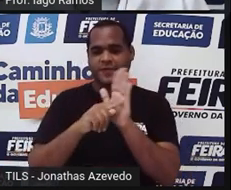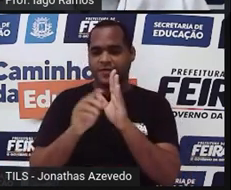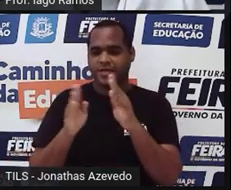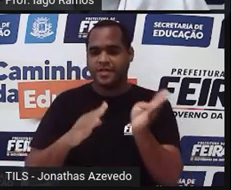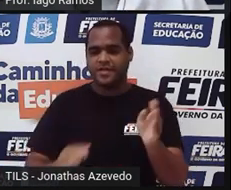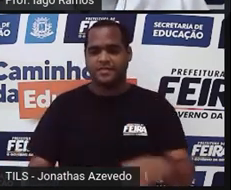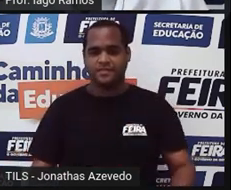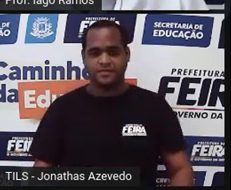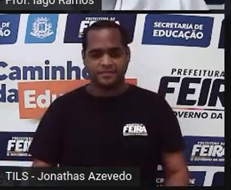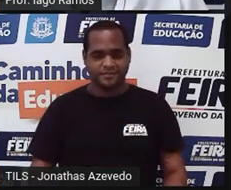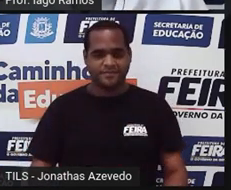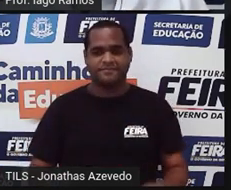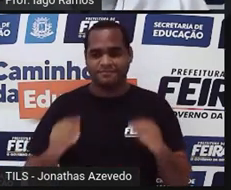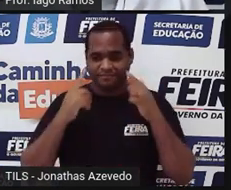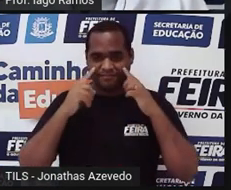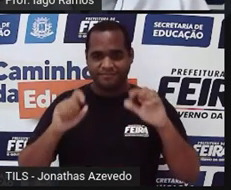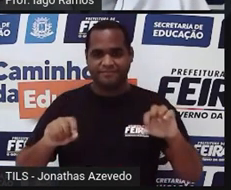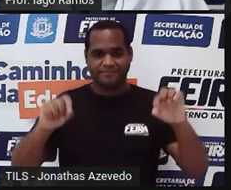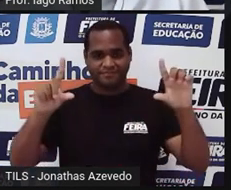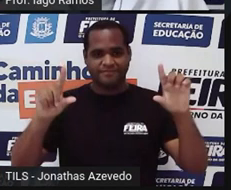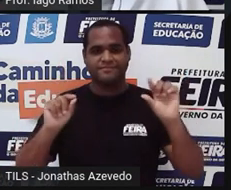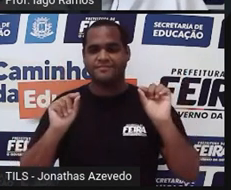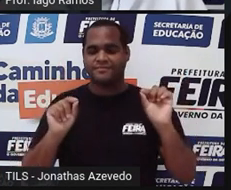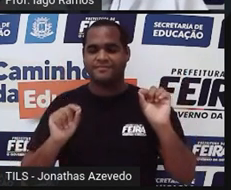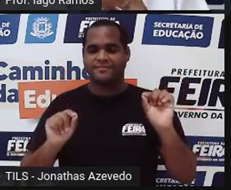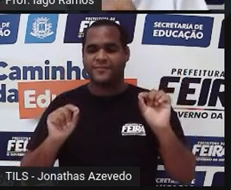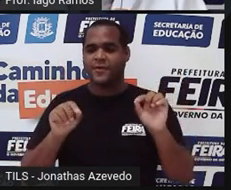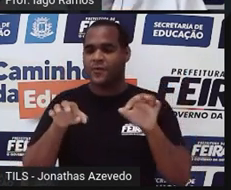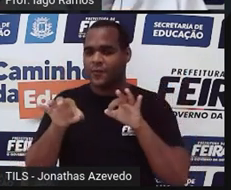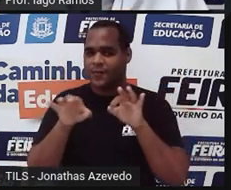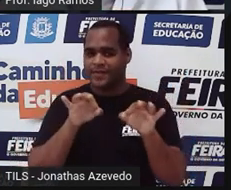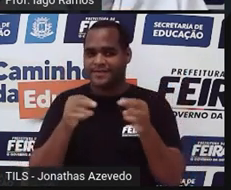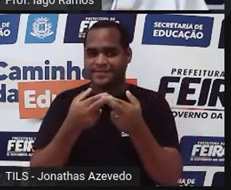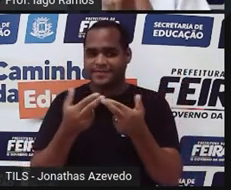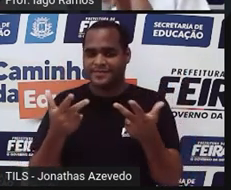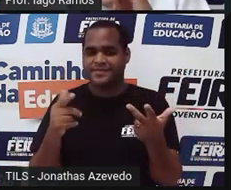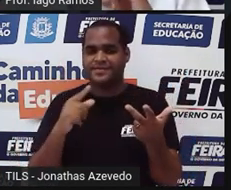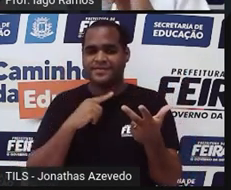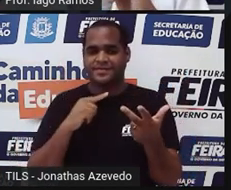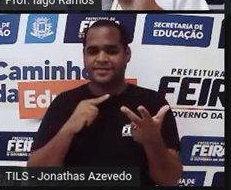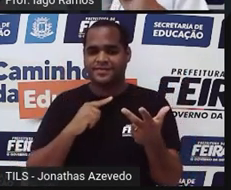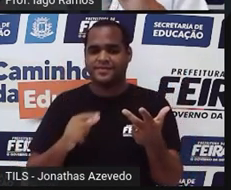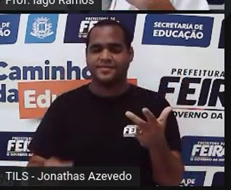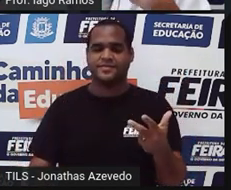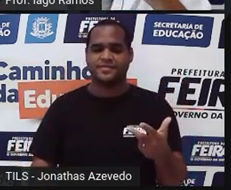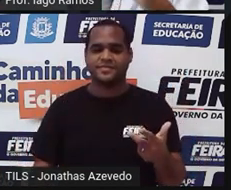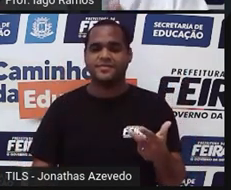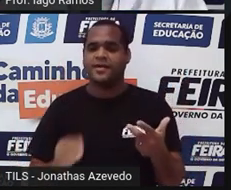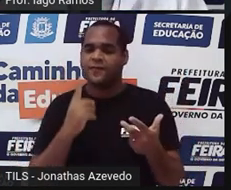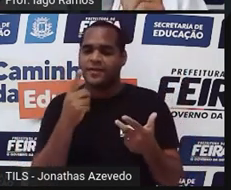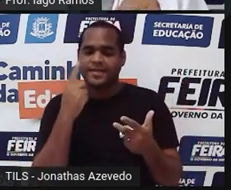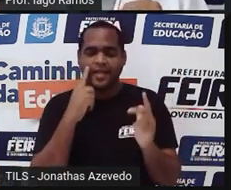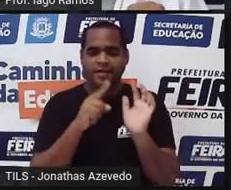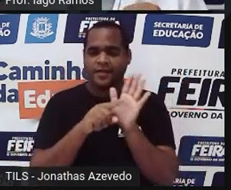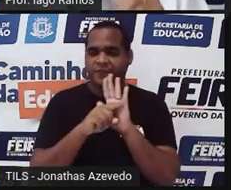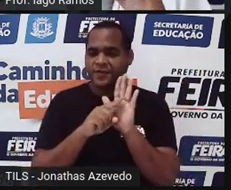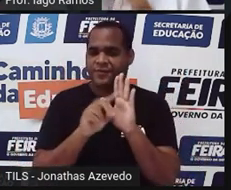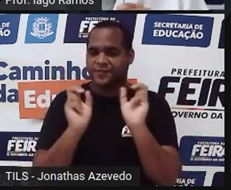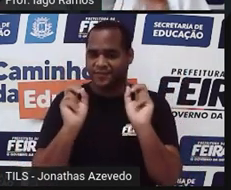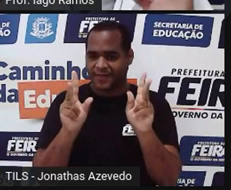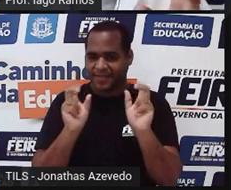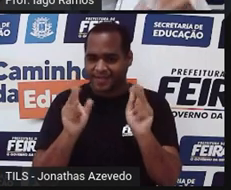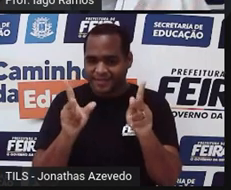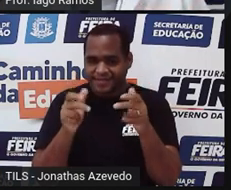Tá bom? Então, mudando de tela. Vou só organizar aqui pra tirar o meu áudio. E aí você fica com o vídeo. Tá bom?